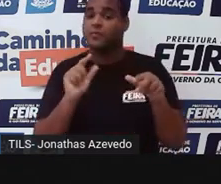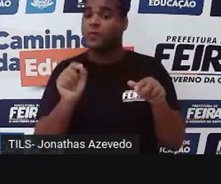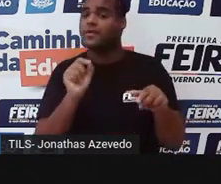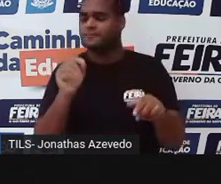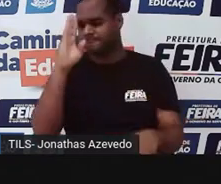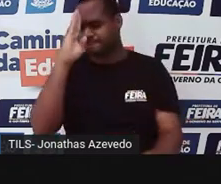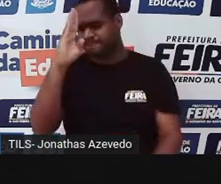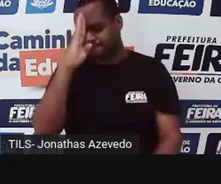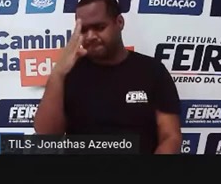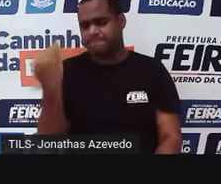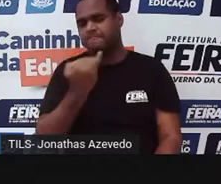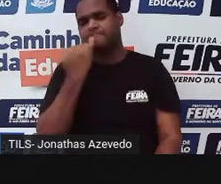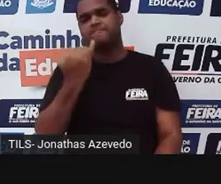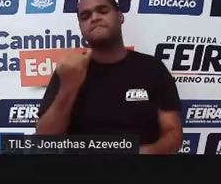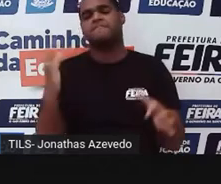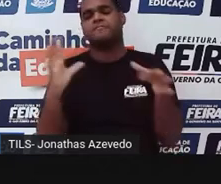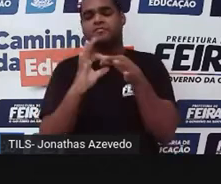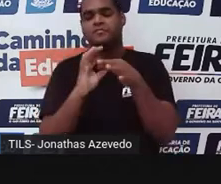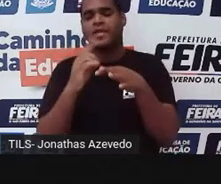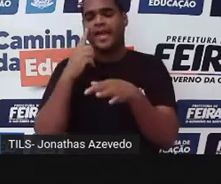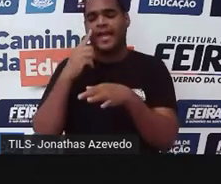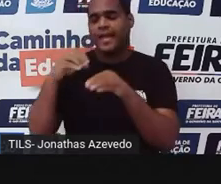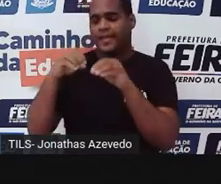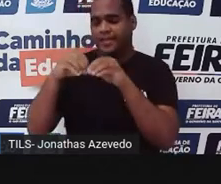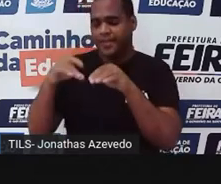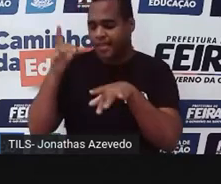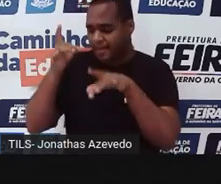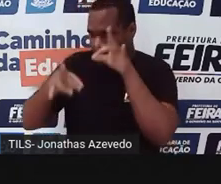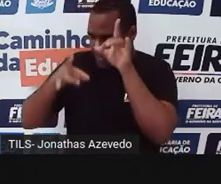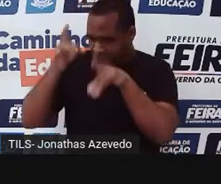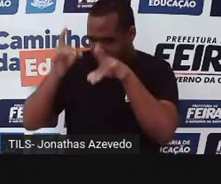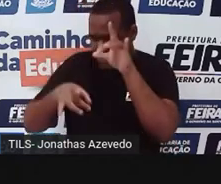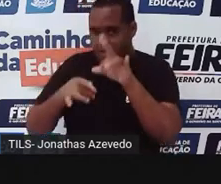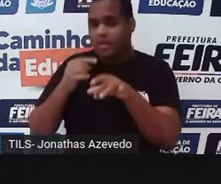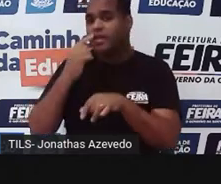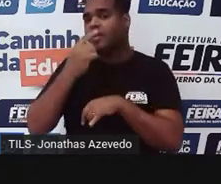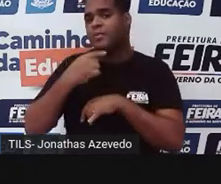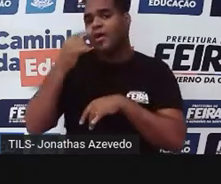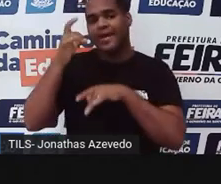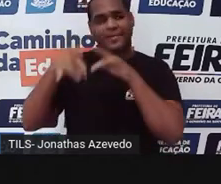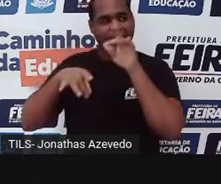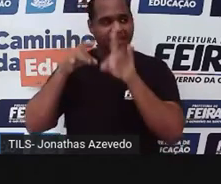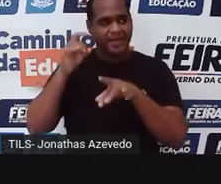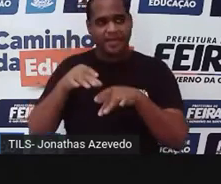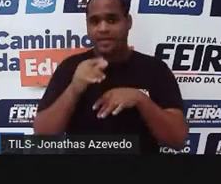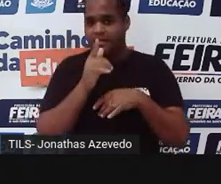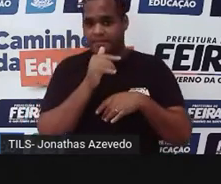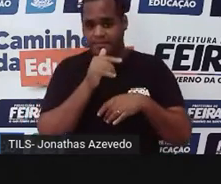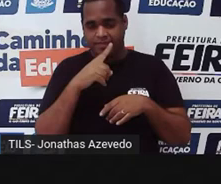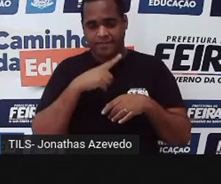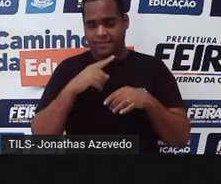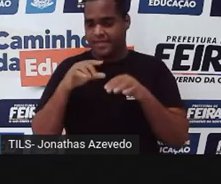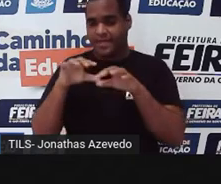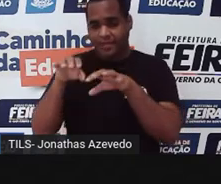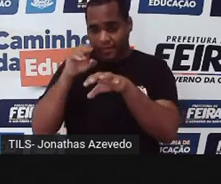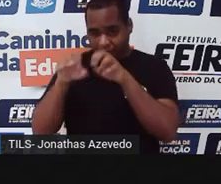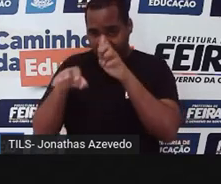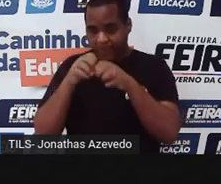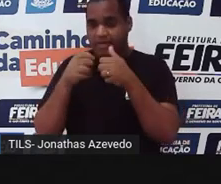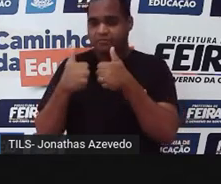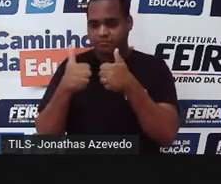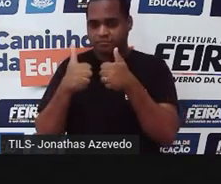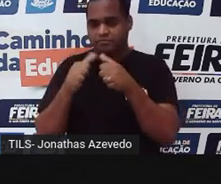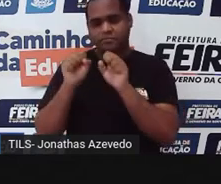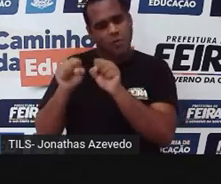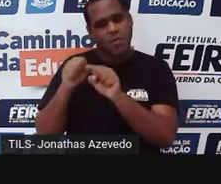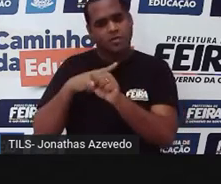principalmente para realizar a excreção e a circulação nesse animal. Então a água vai entrar cheia de nutrientes, pode entrar com micro